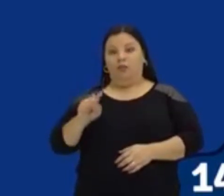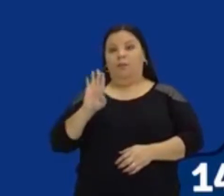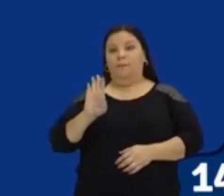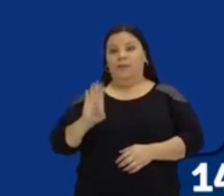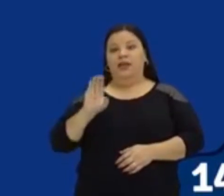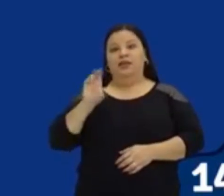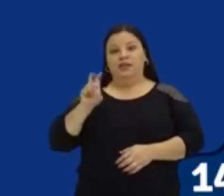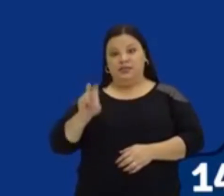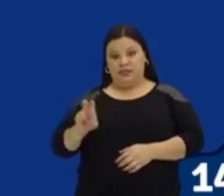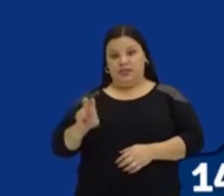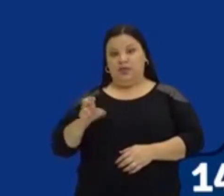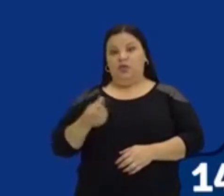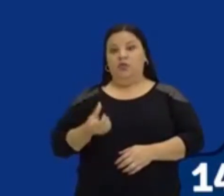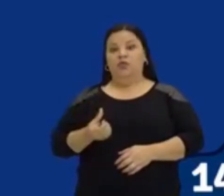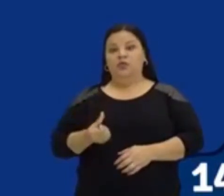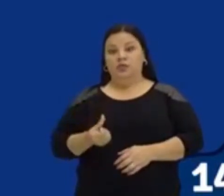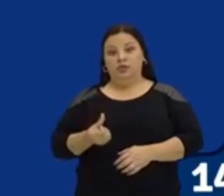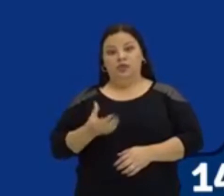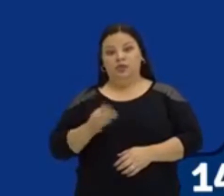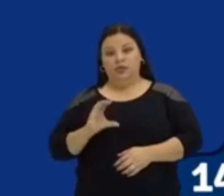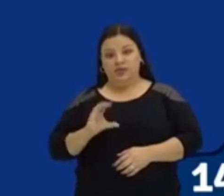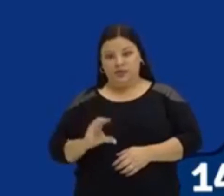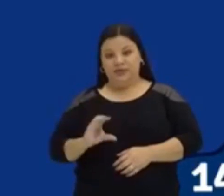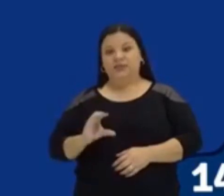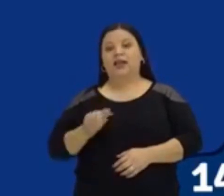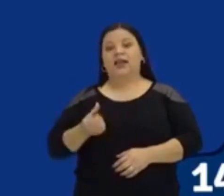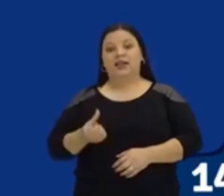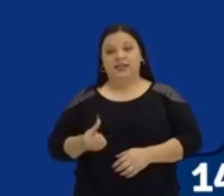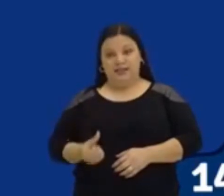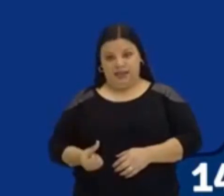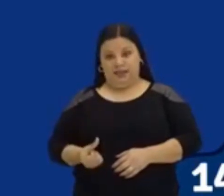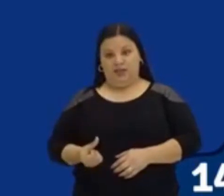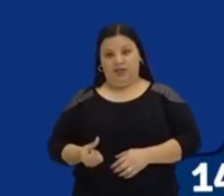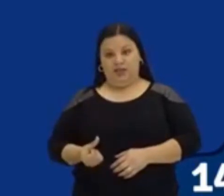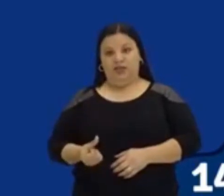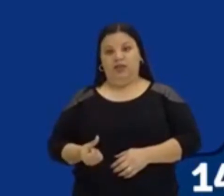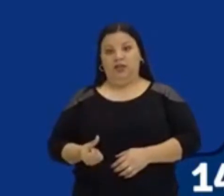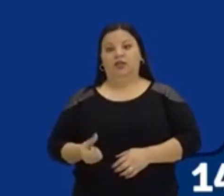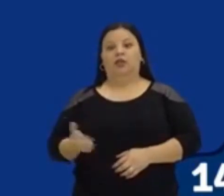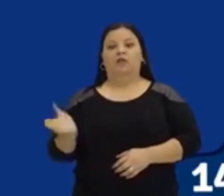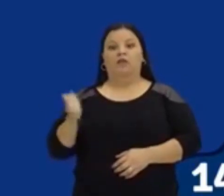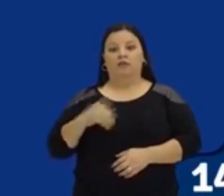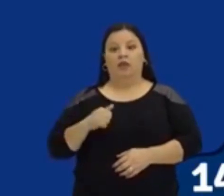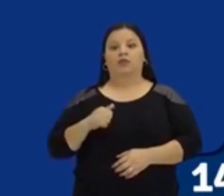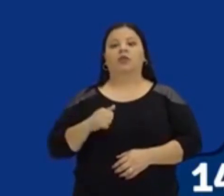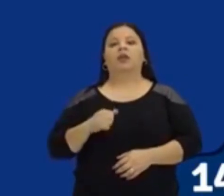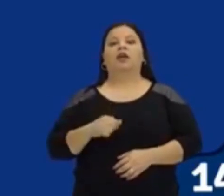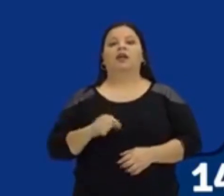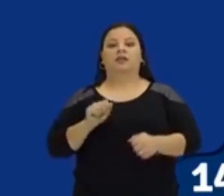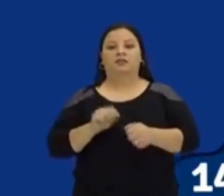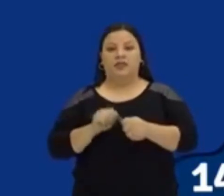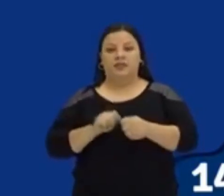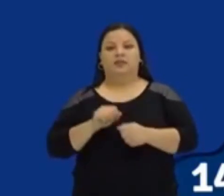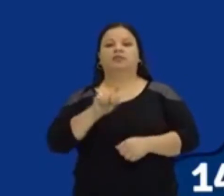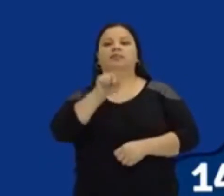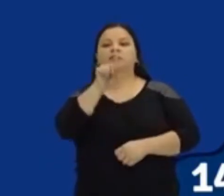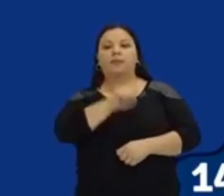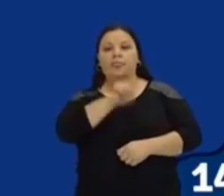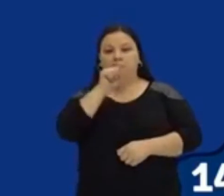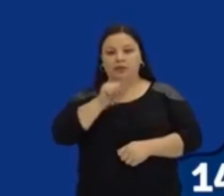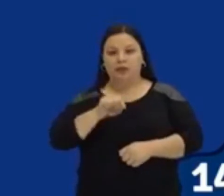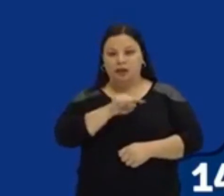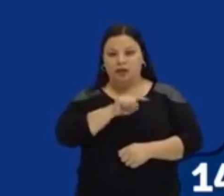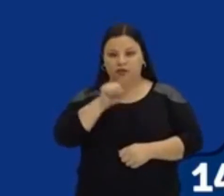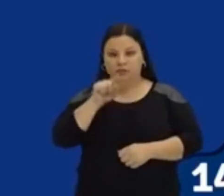nosso c é igual a 6. Vamos lá, então, calcular esse delta. Então, delta vai ser o seguinte, olha. Ele